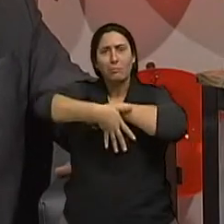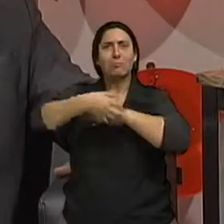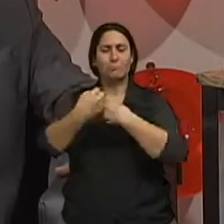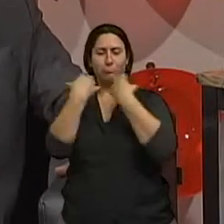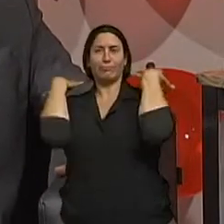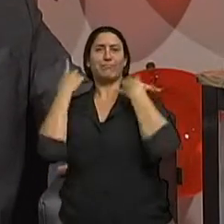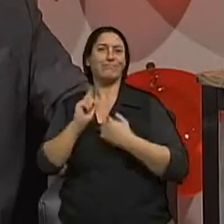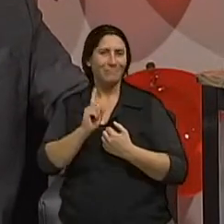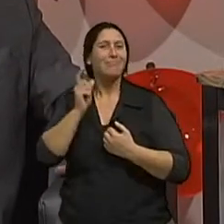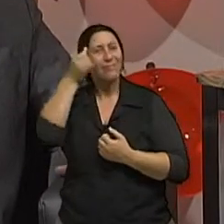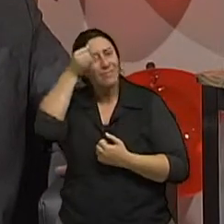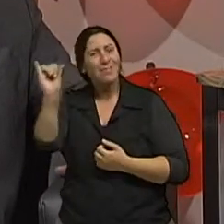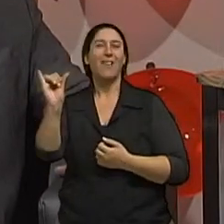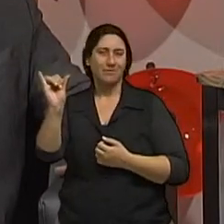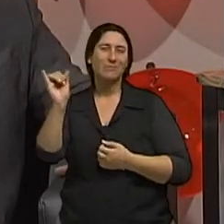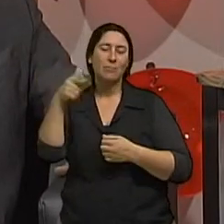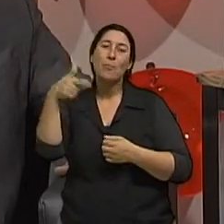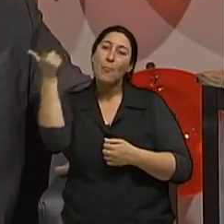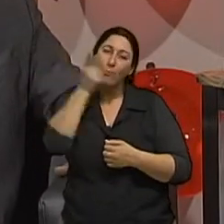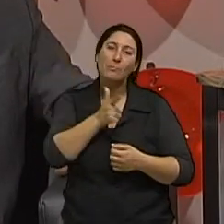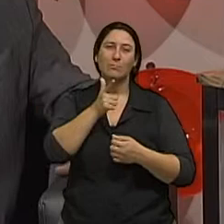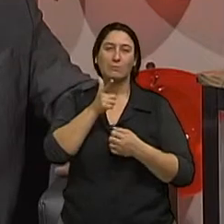órgãos não permitir que a doença